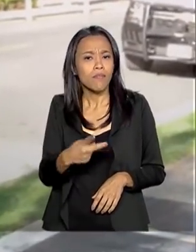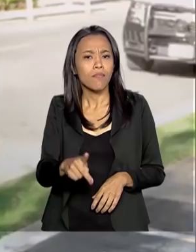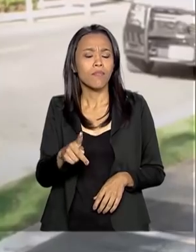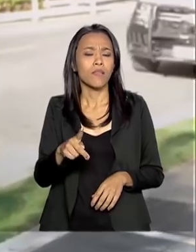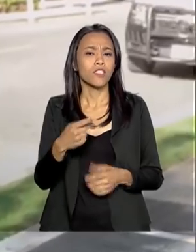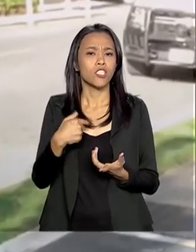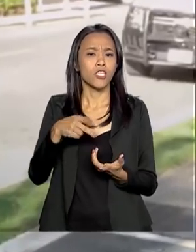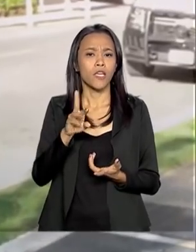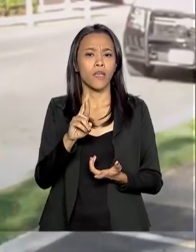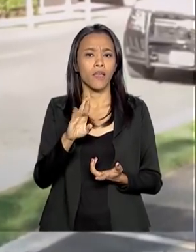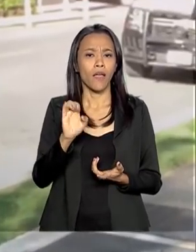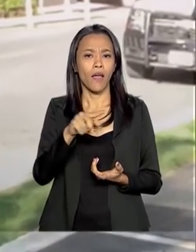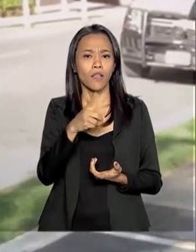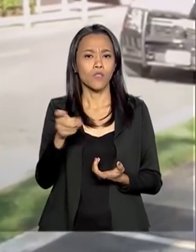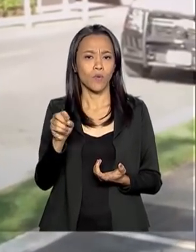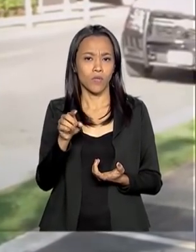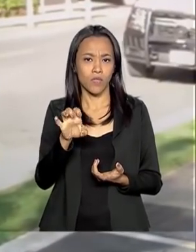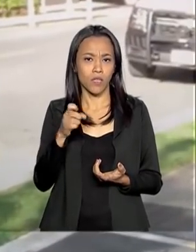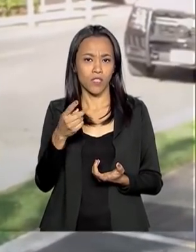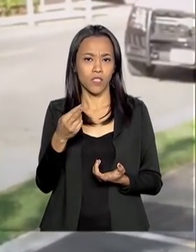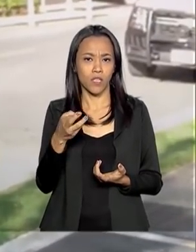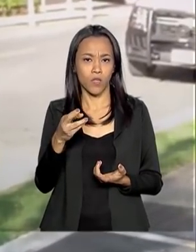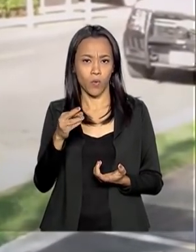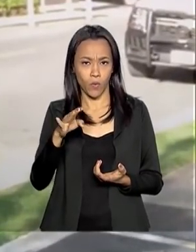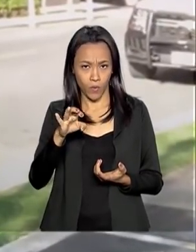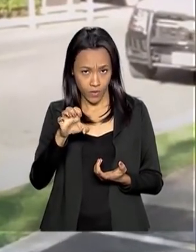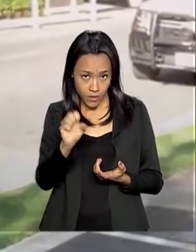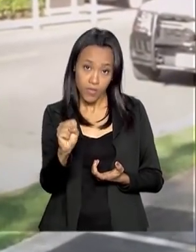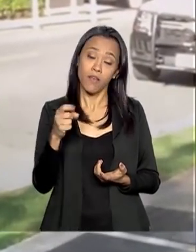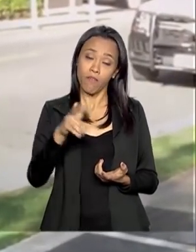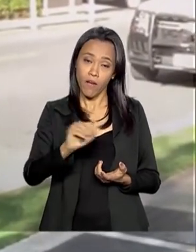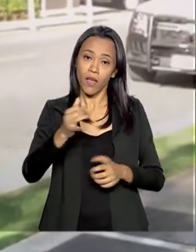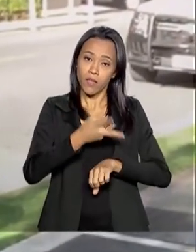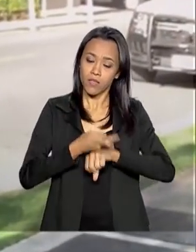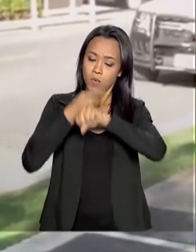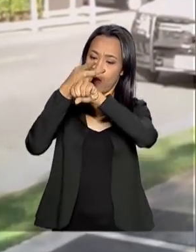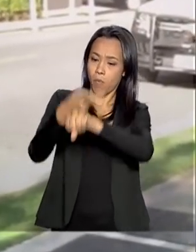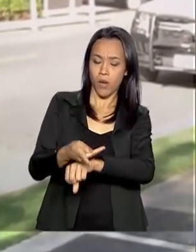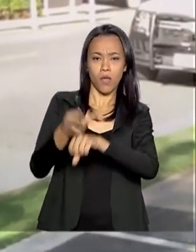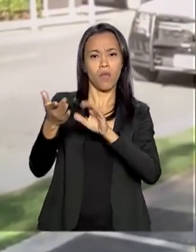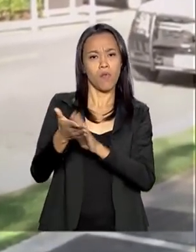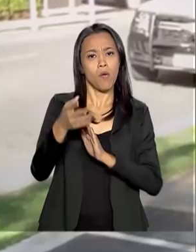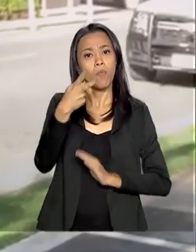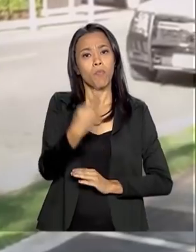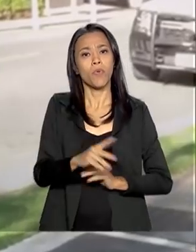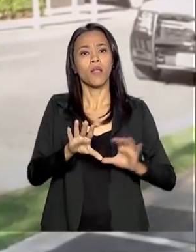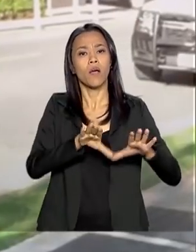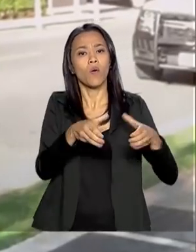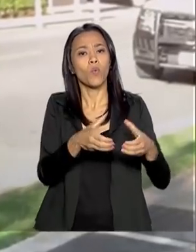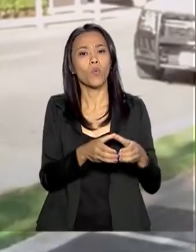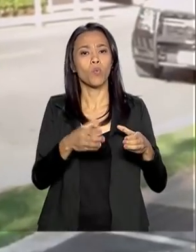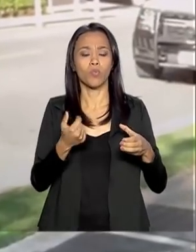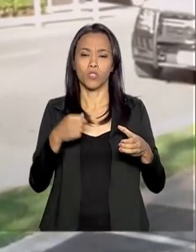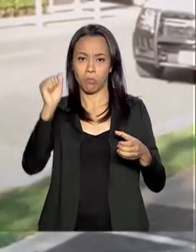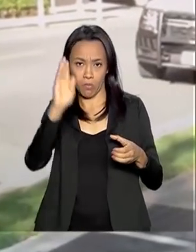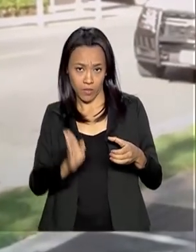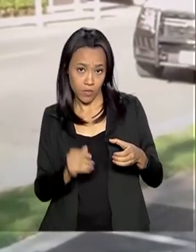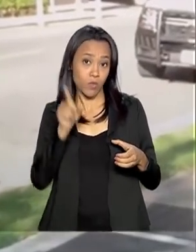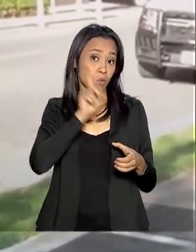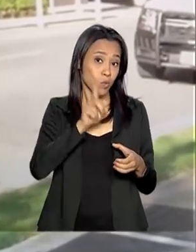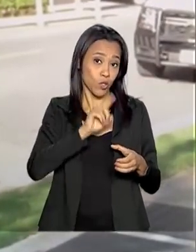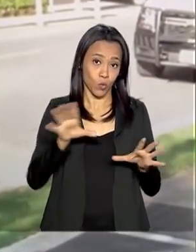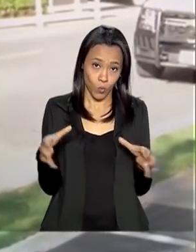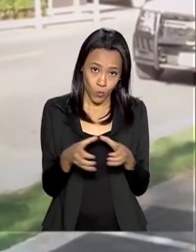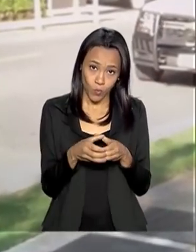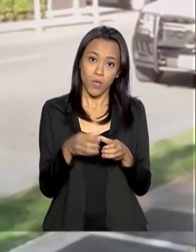Worth. Nesse almoço, o presidente vai receber o prêmio Personalidade do Ano, oferecido pela Câmara de Comércio Brasil-Estados Unidos. Todos os